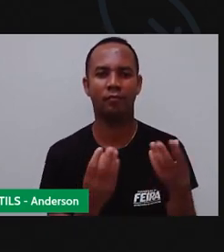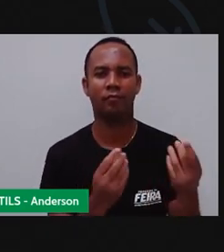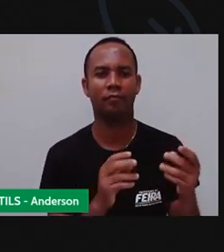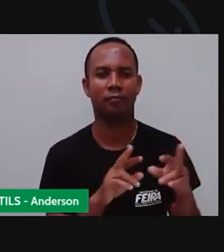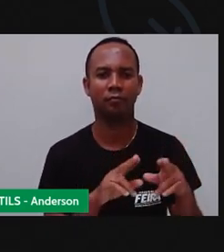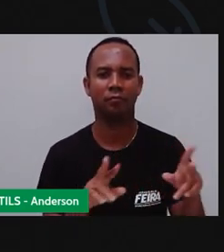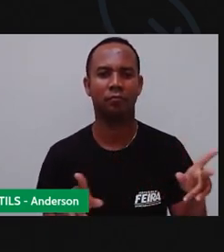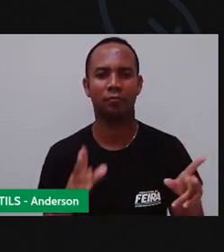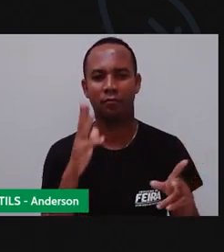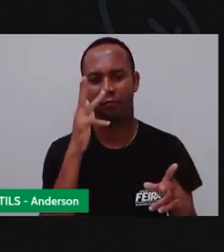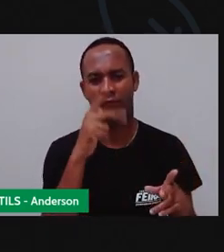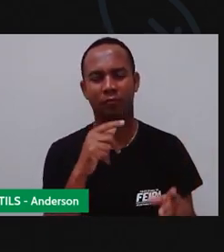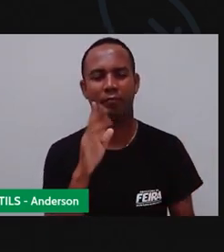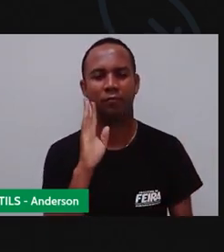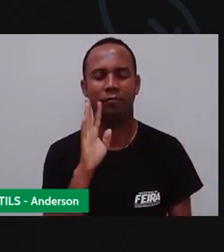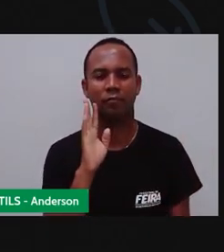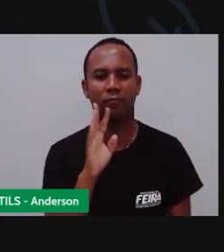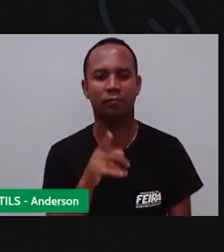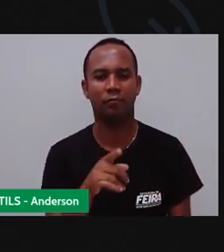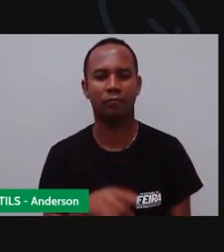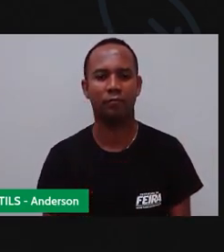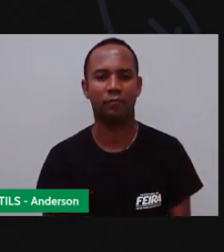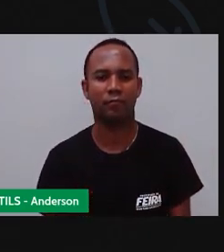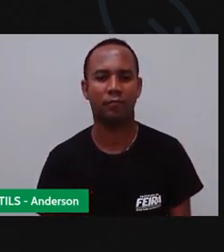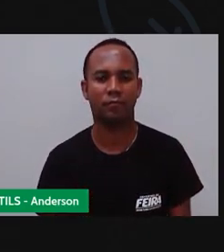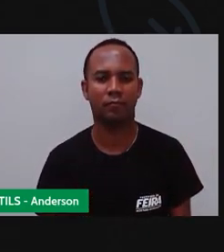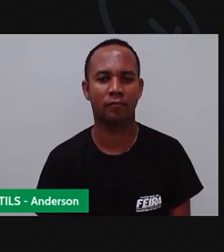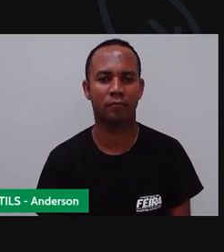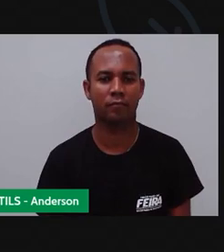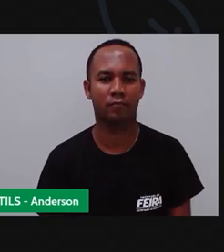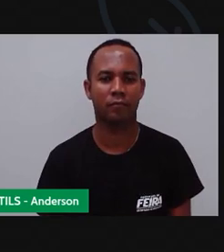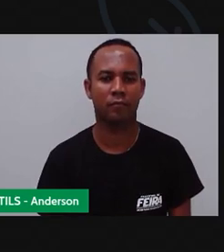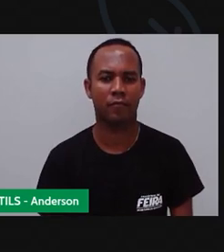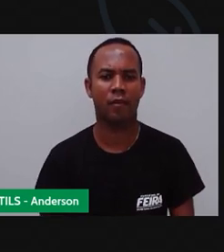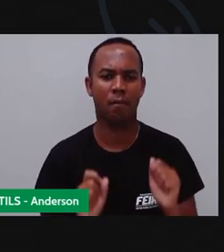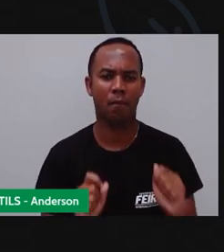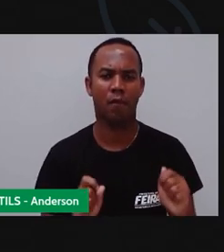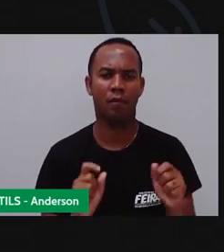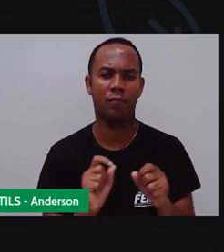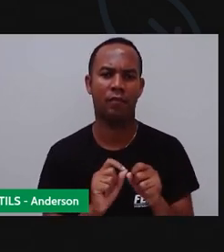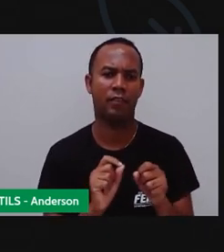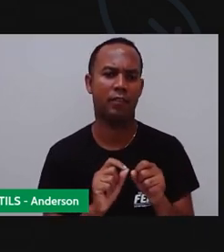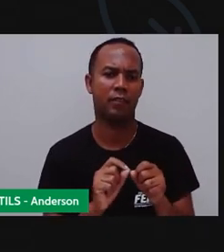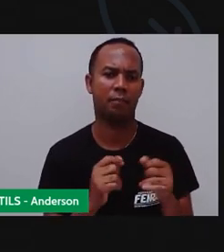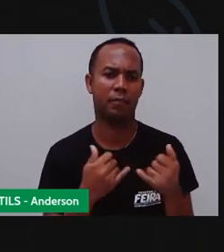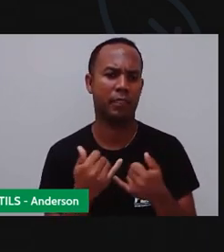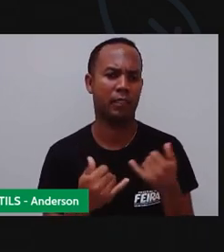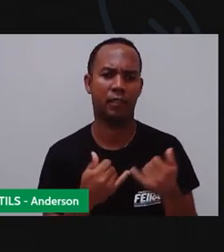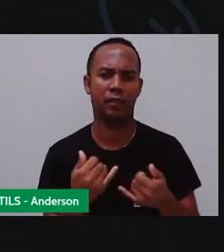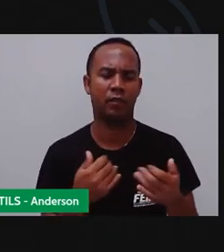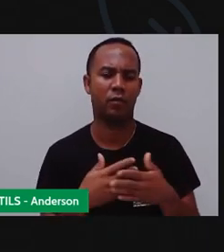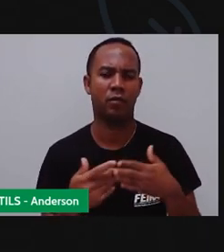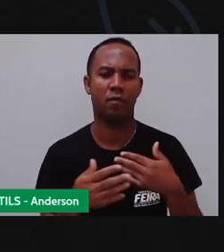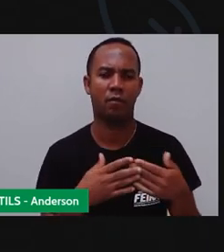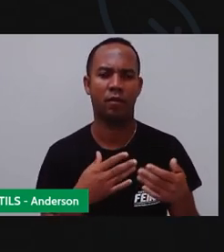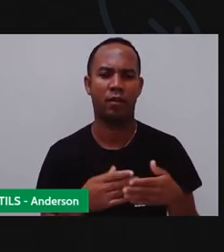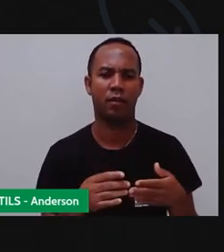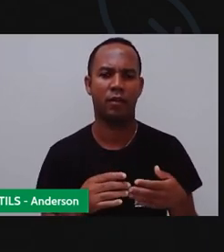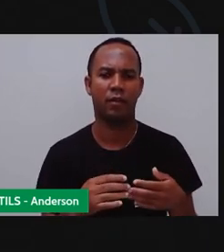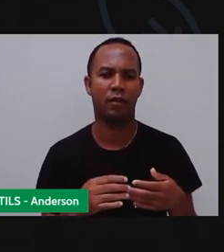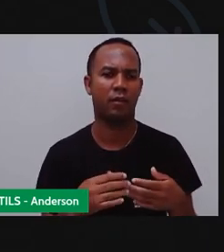coisas, né? Que a Pró colocou Então Você pode colocar carrinho Você pode colocar